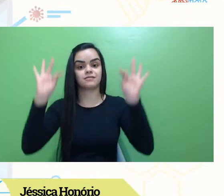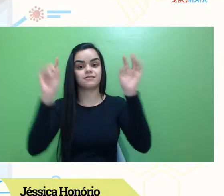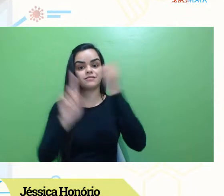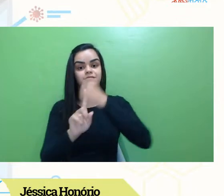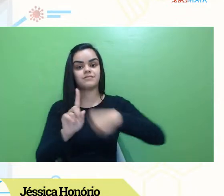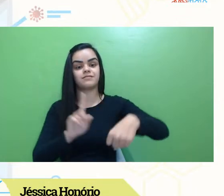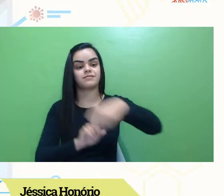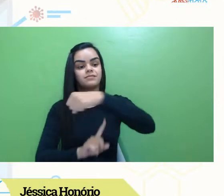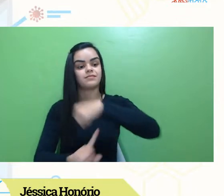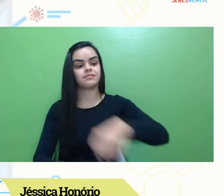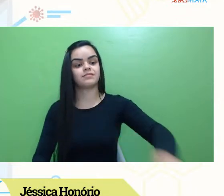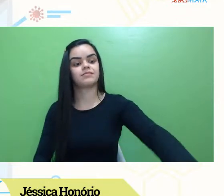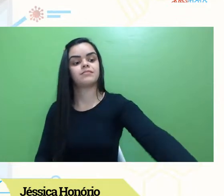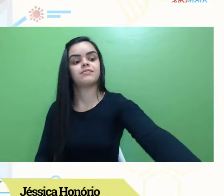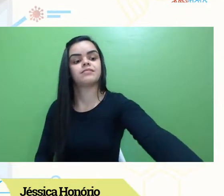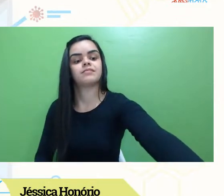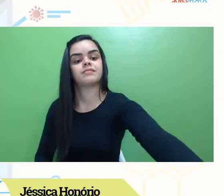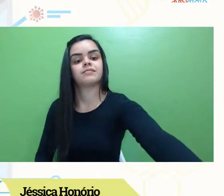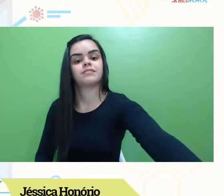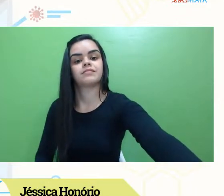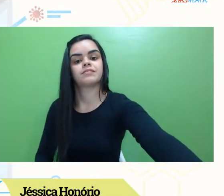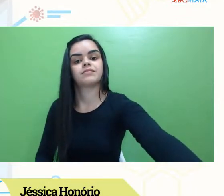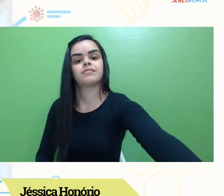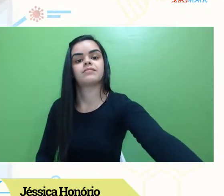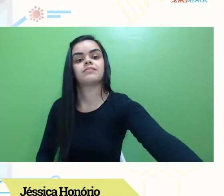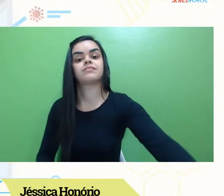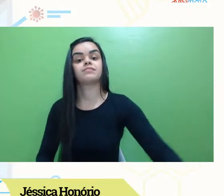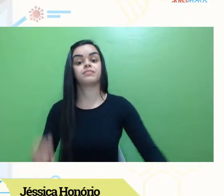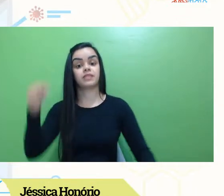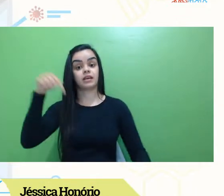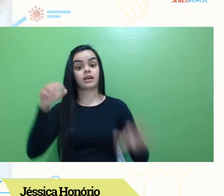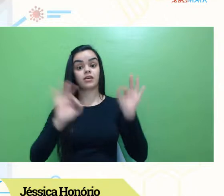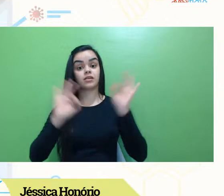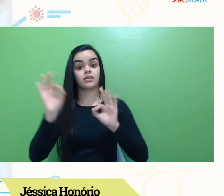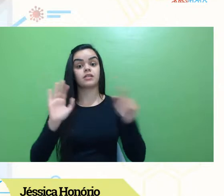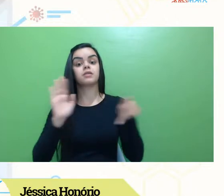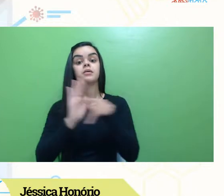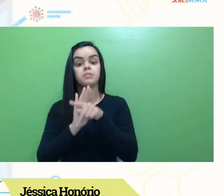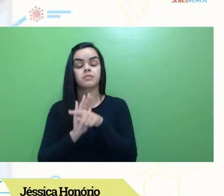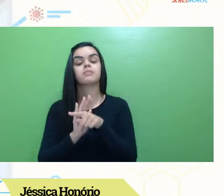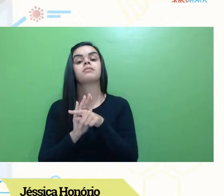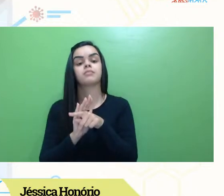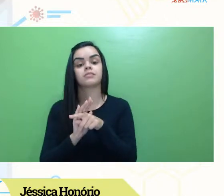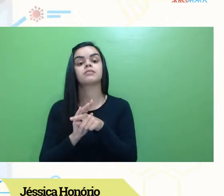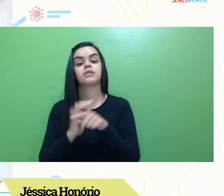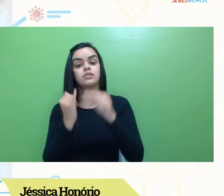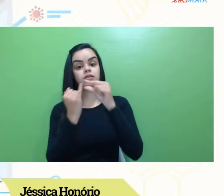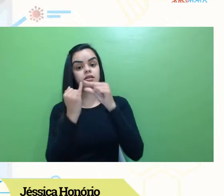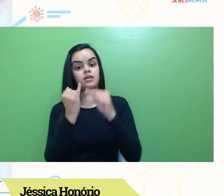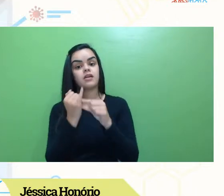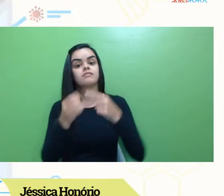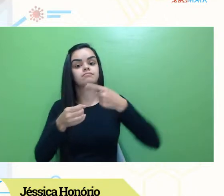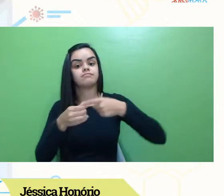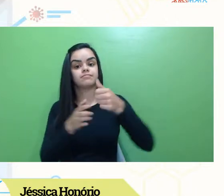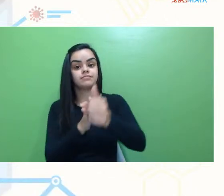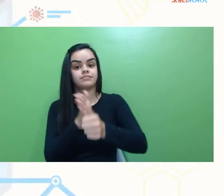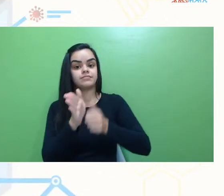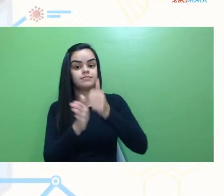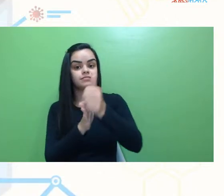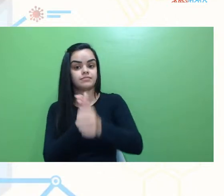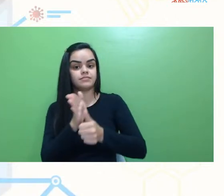O NCTS é um evento organizado pelo PPG-CTS do IFPR de Paranaguá,